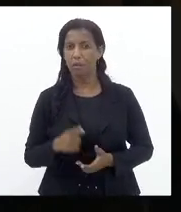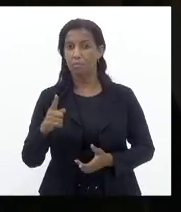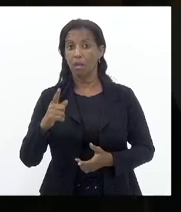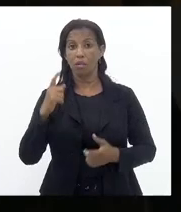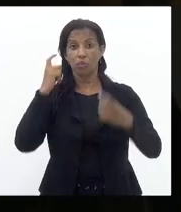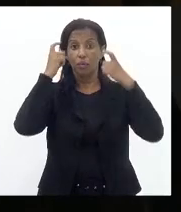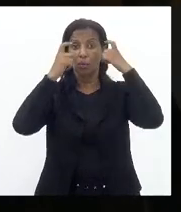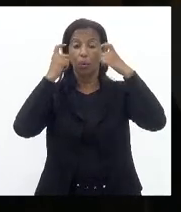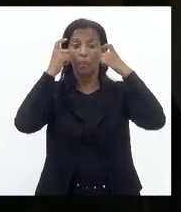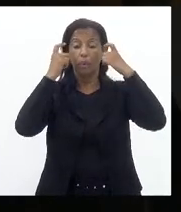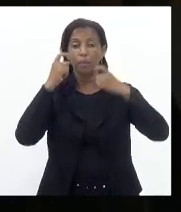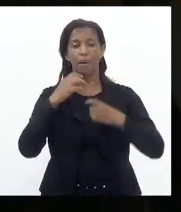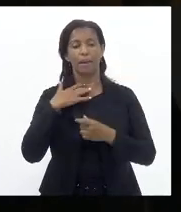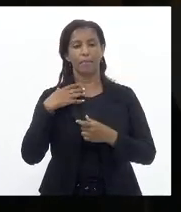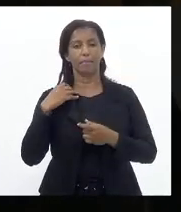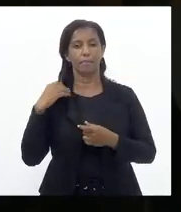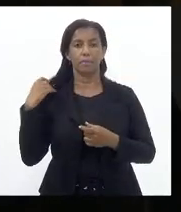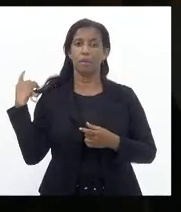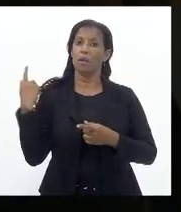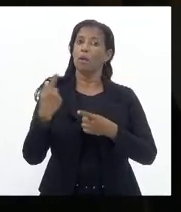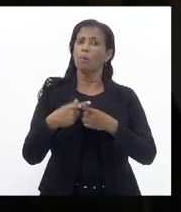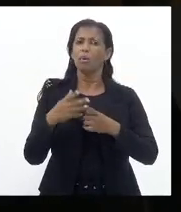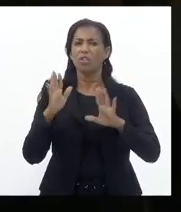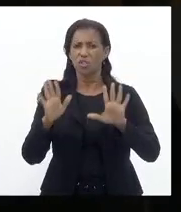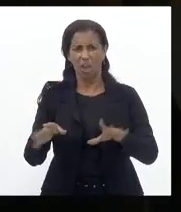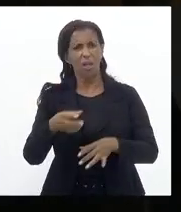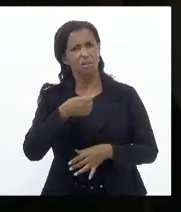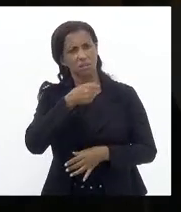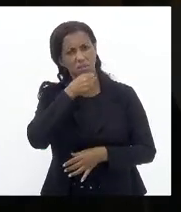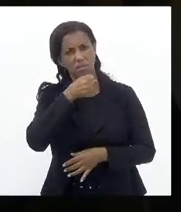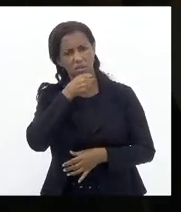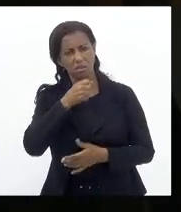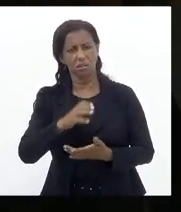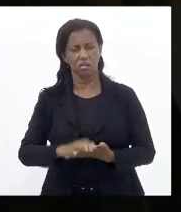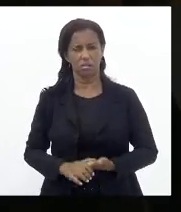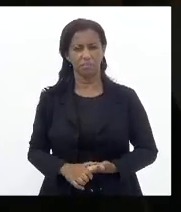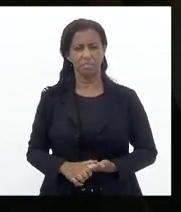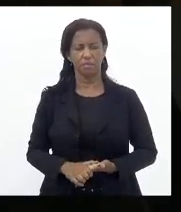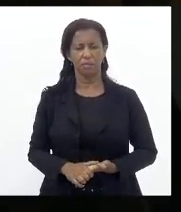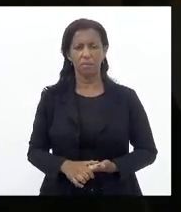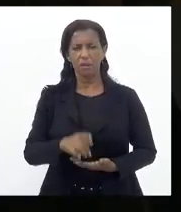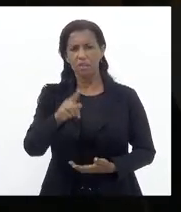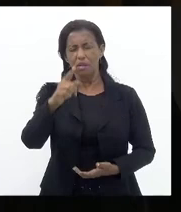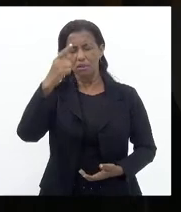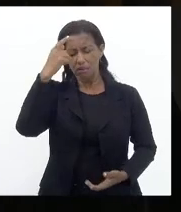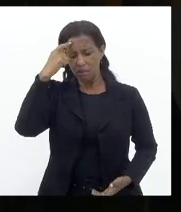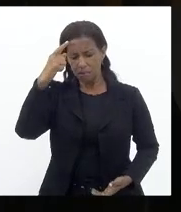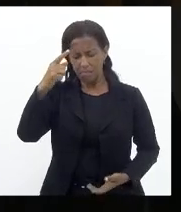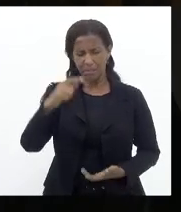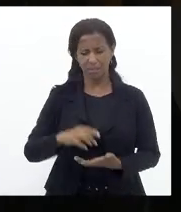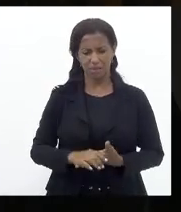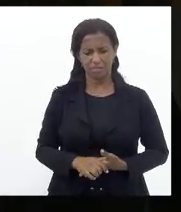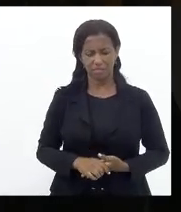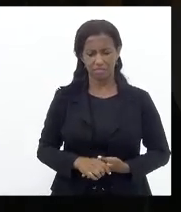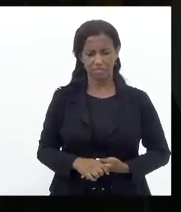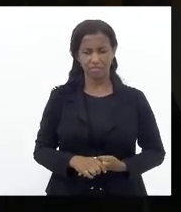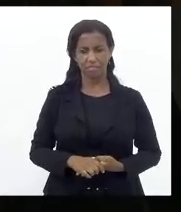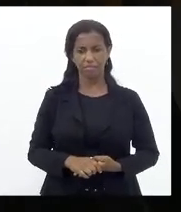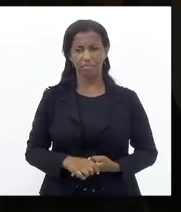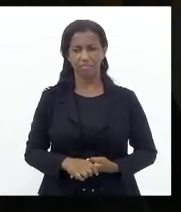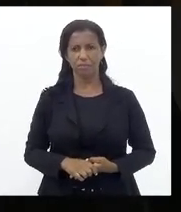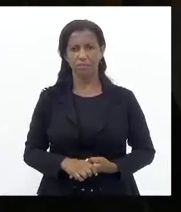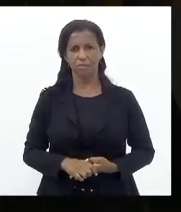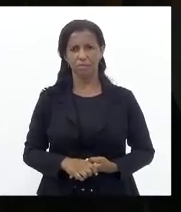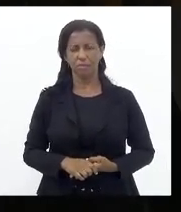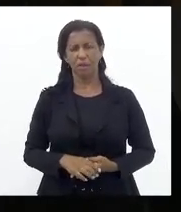preocupada E sobressaltada Porque já é uma senhora De idade Então veja você Tia Ju A